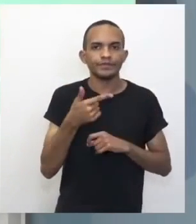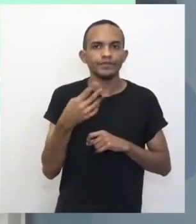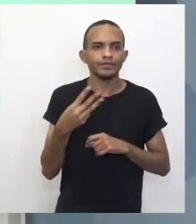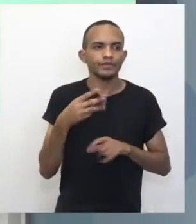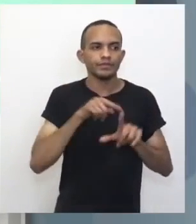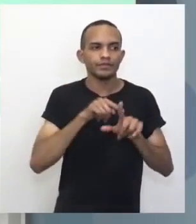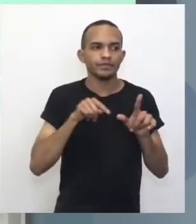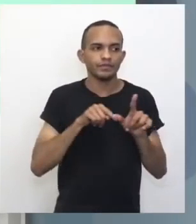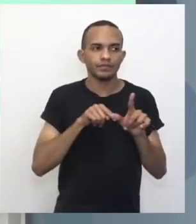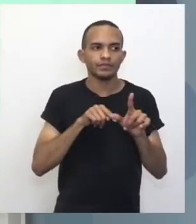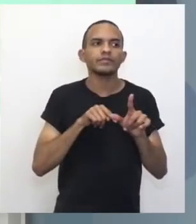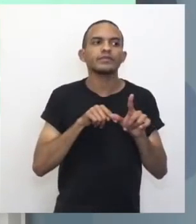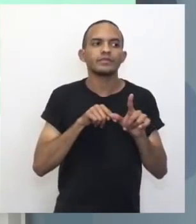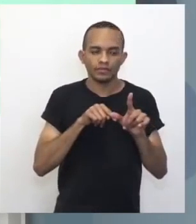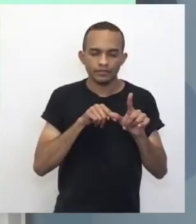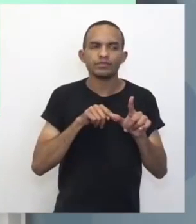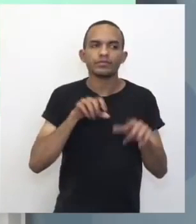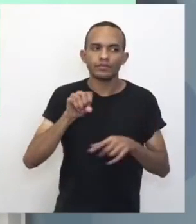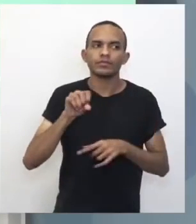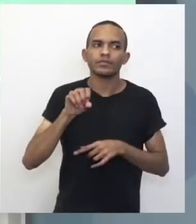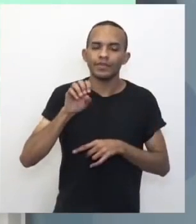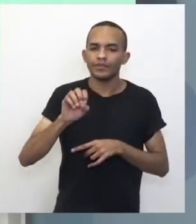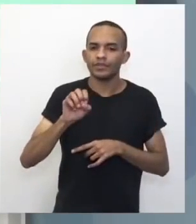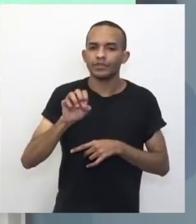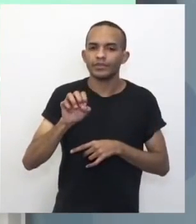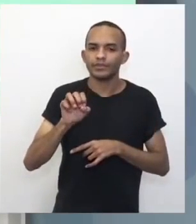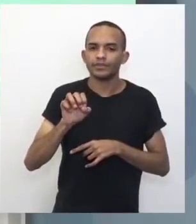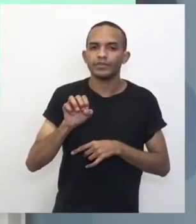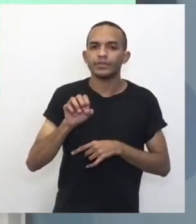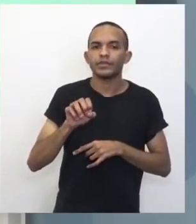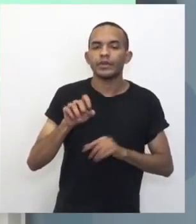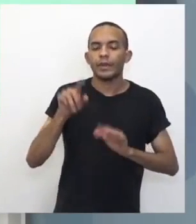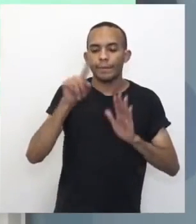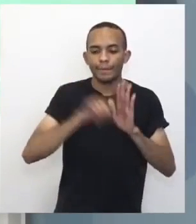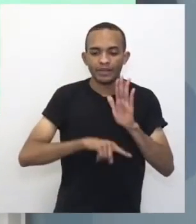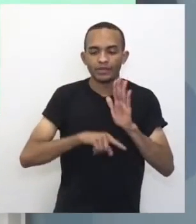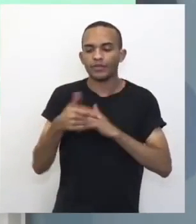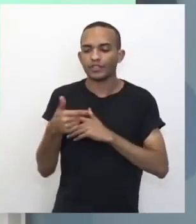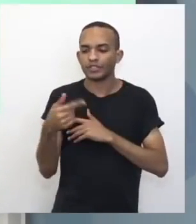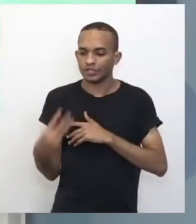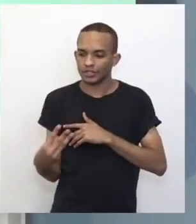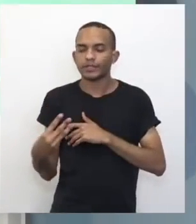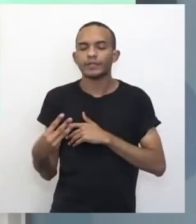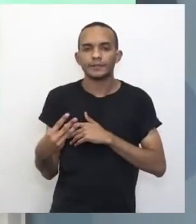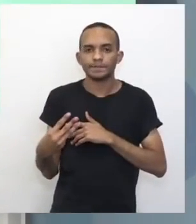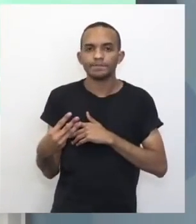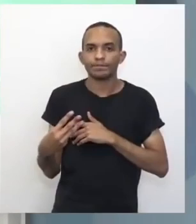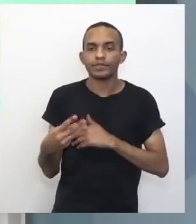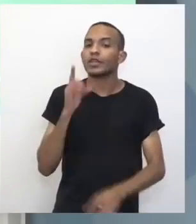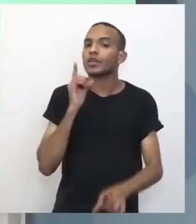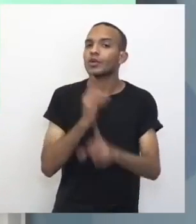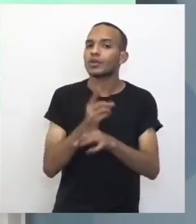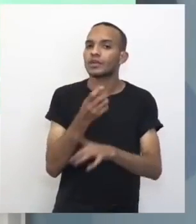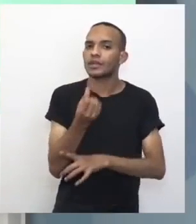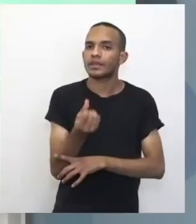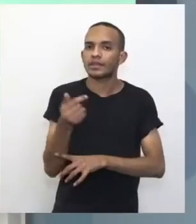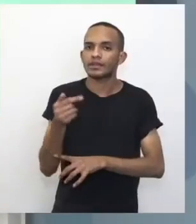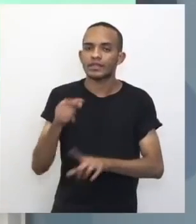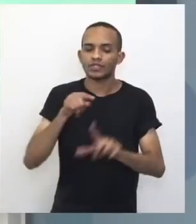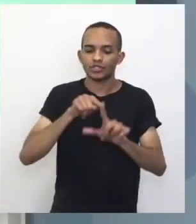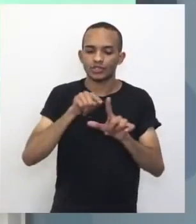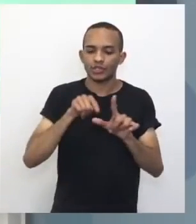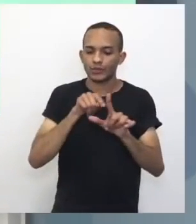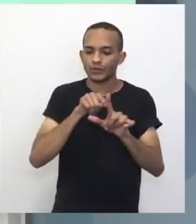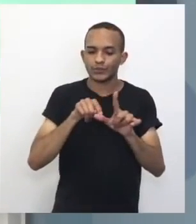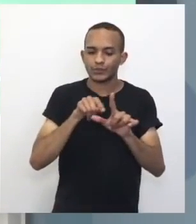fazer? 90 menos esse 23, né? Nós vamos encontrar 67 graus.